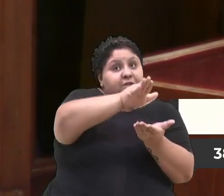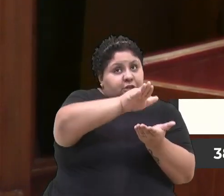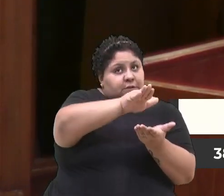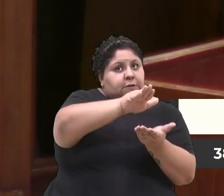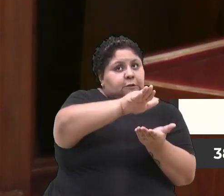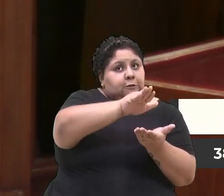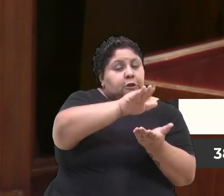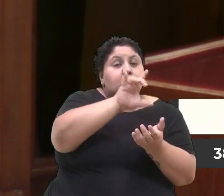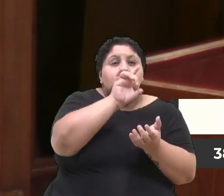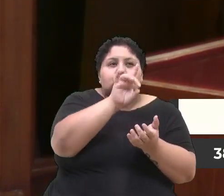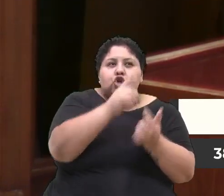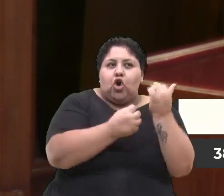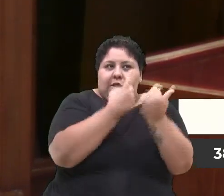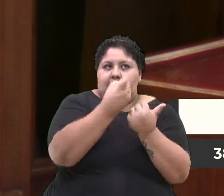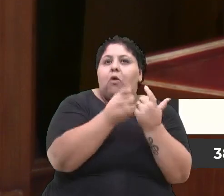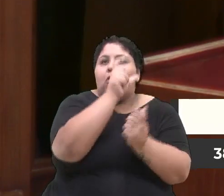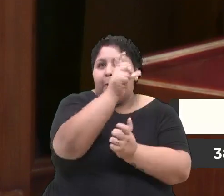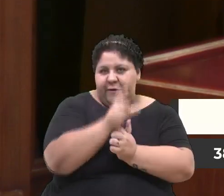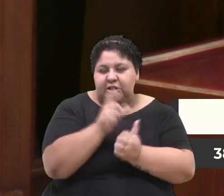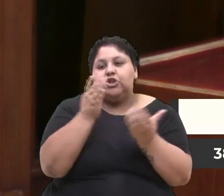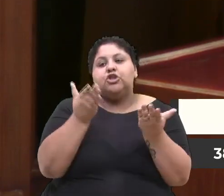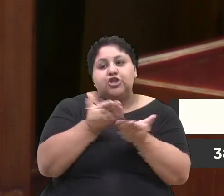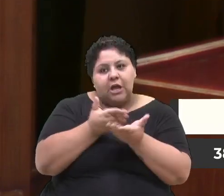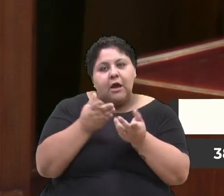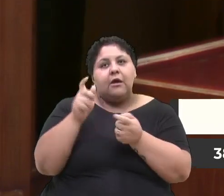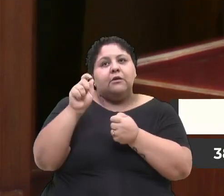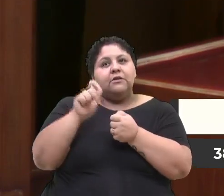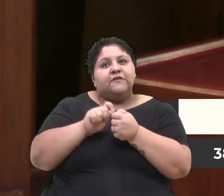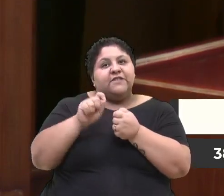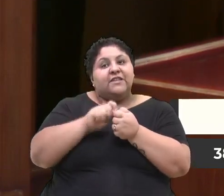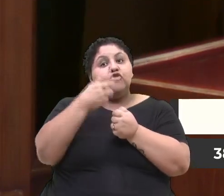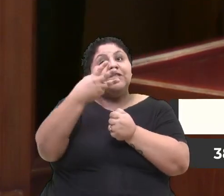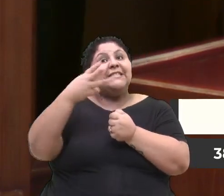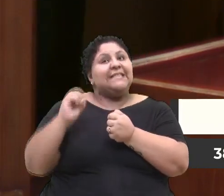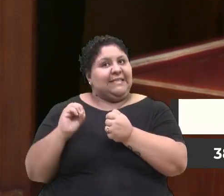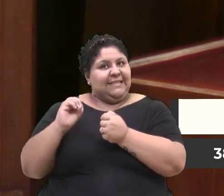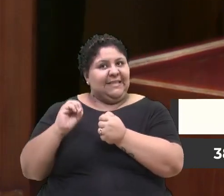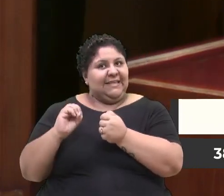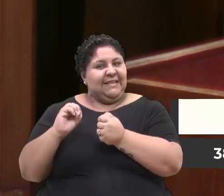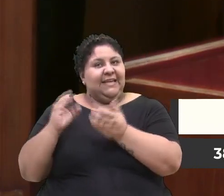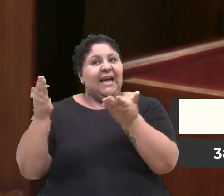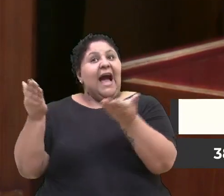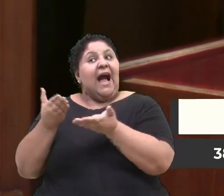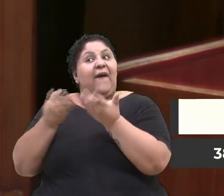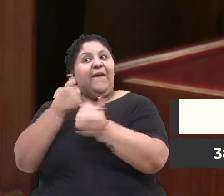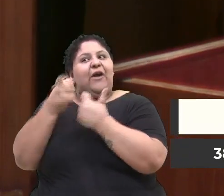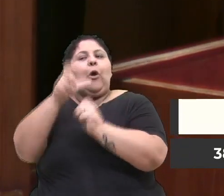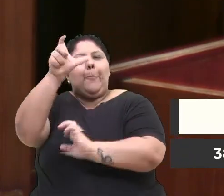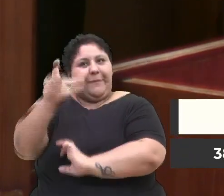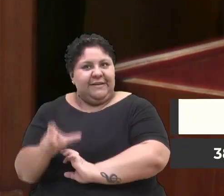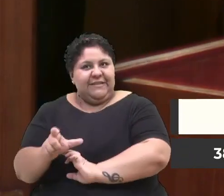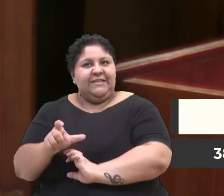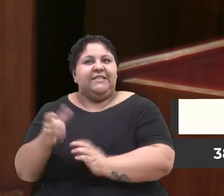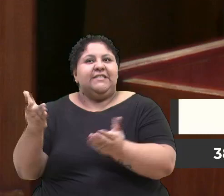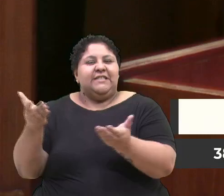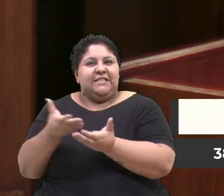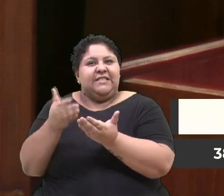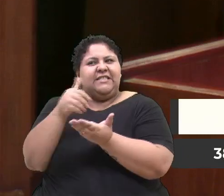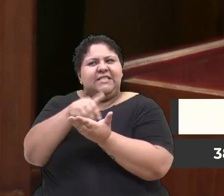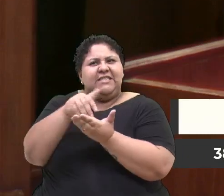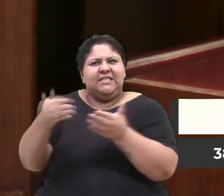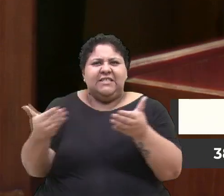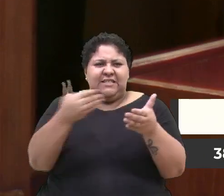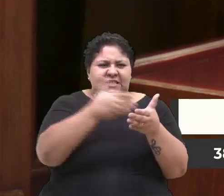Só que algumas pessoas já estão fazendo os 30 agora, algumas pessoas já tiveram a rescisão até o dia